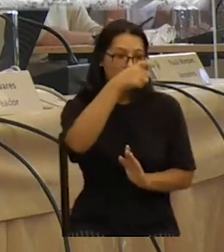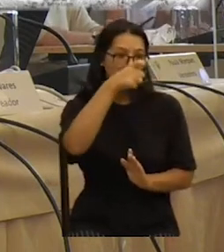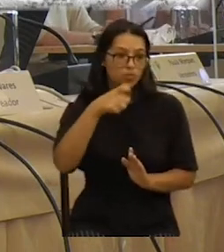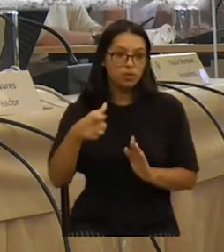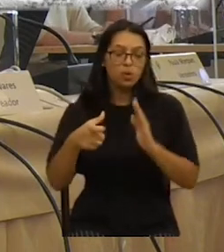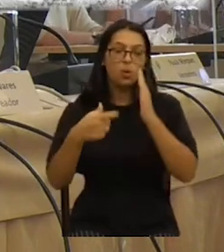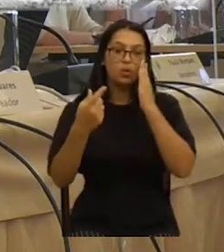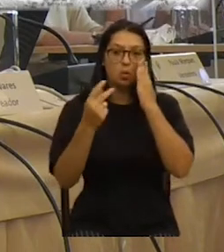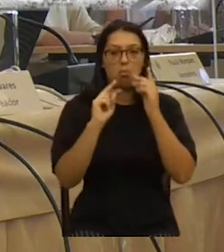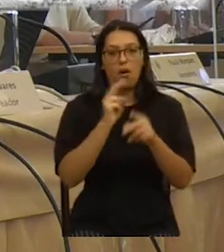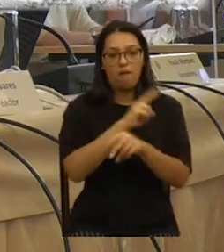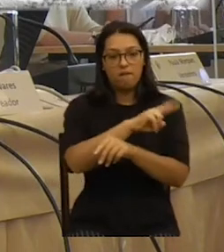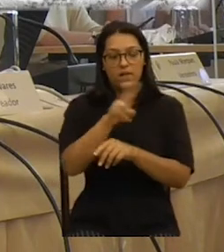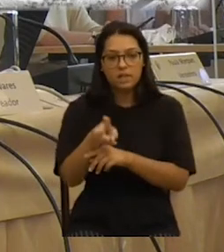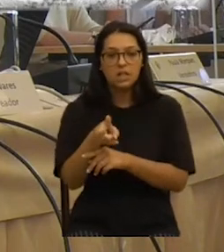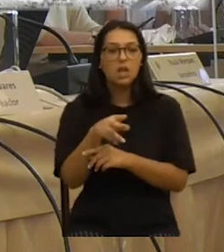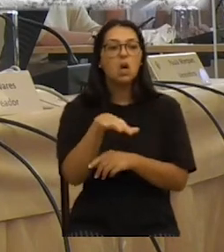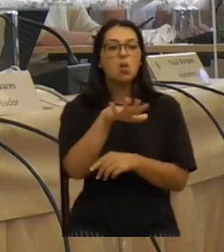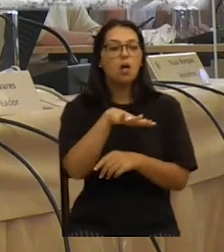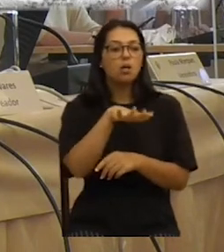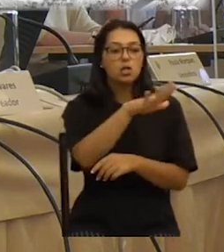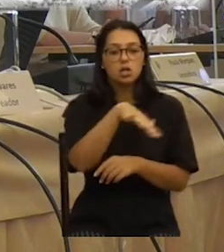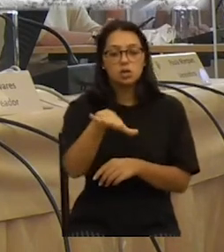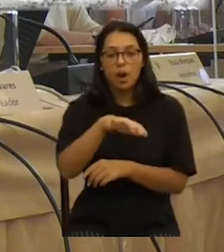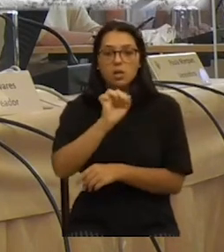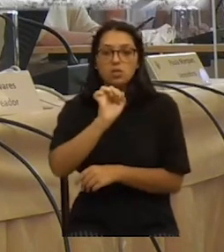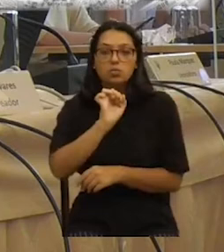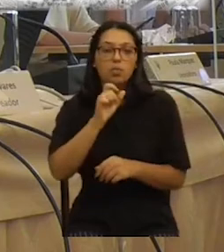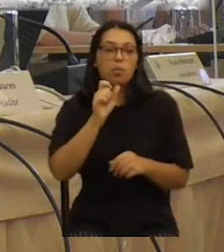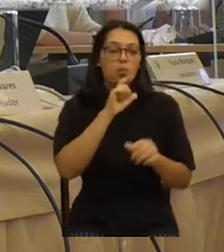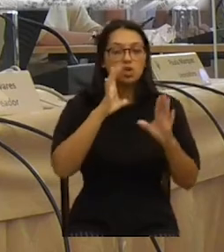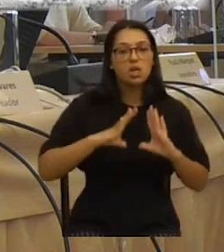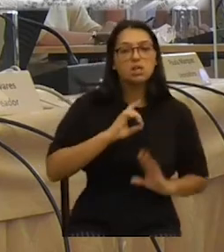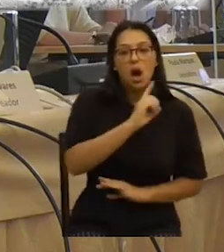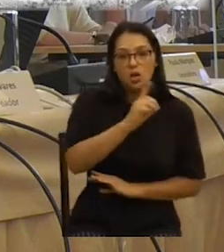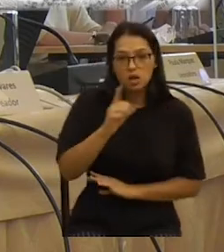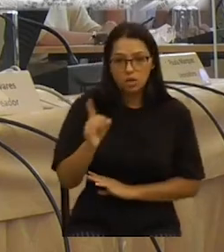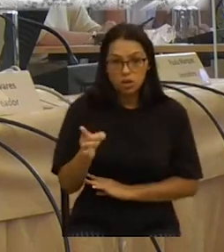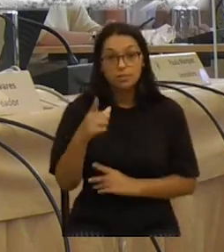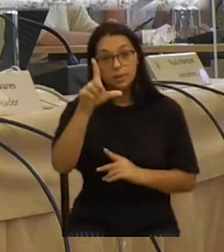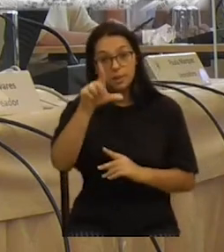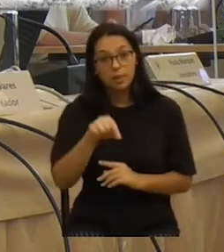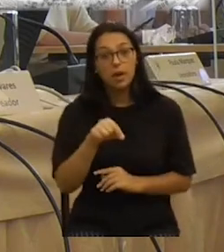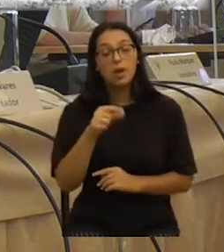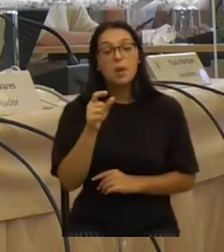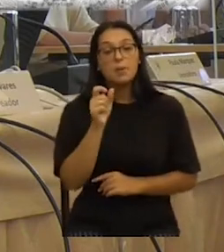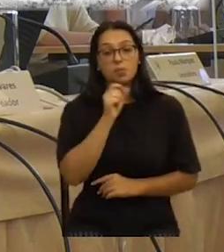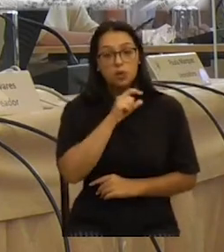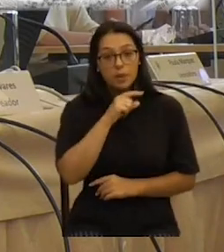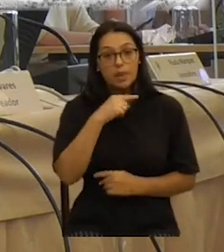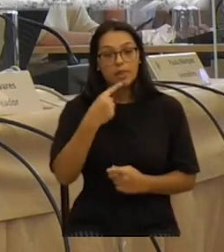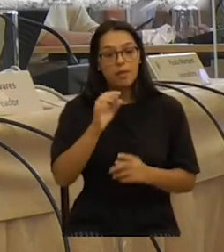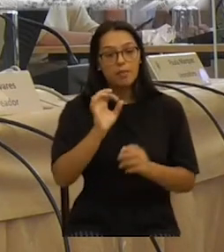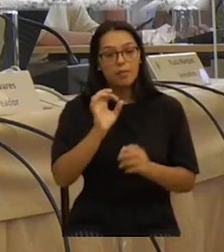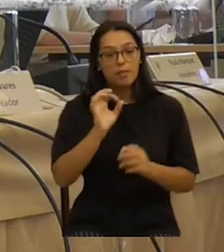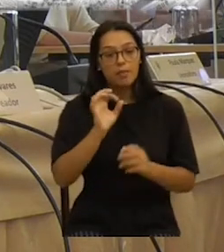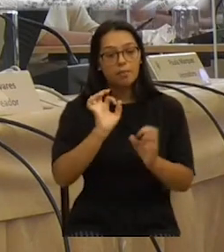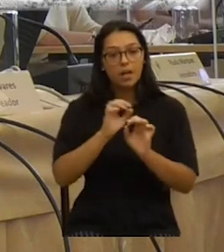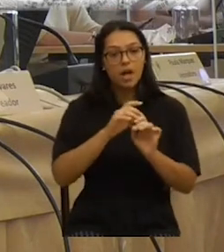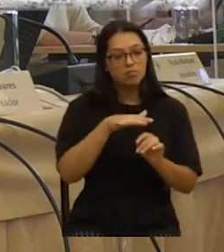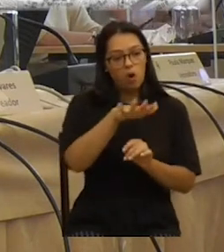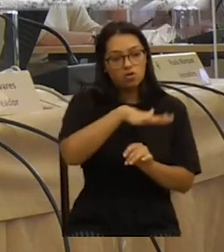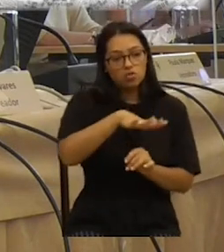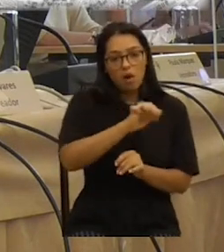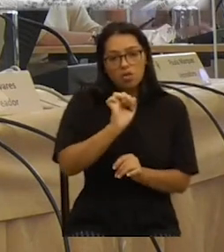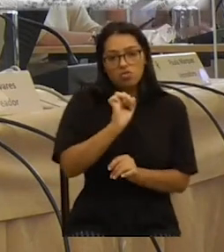municípios e a quem nos visita onde é que estão esses refúgios climáticos. Mas, em boa medida, também trata-se de preparar espaços que